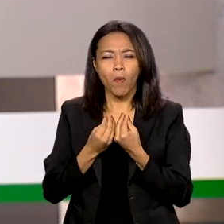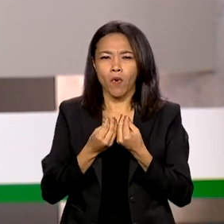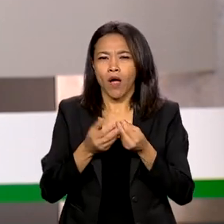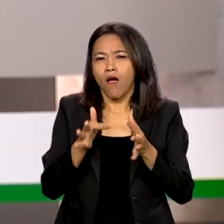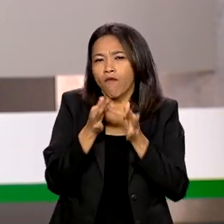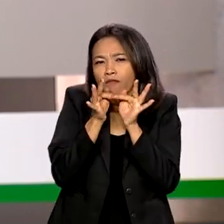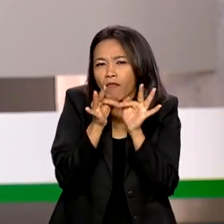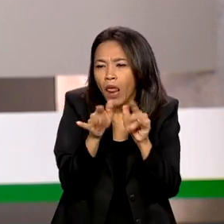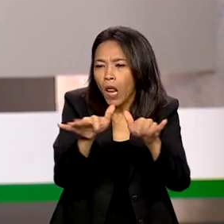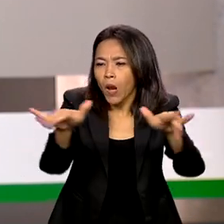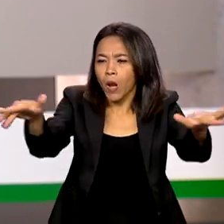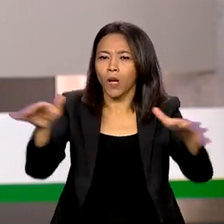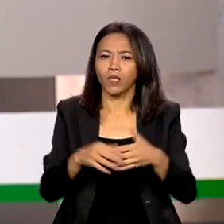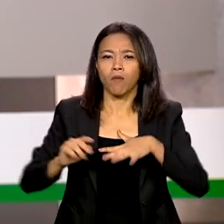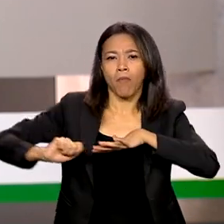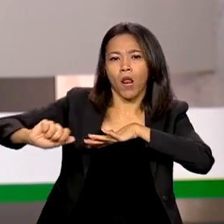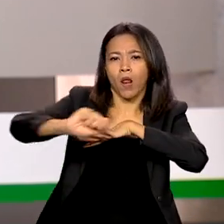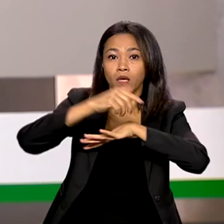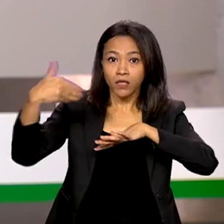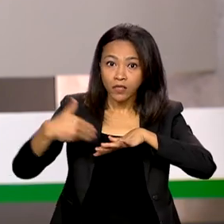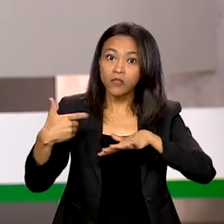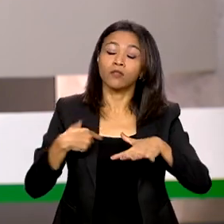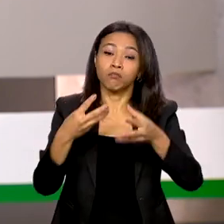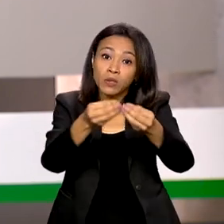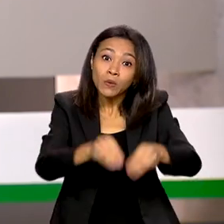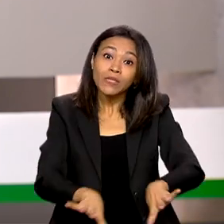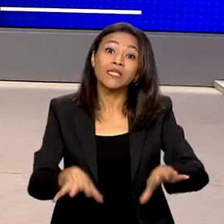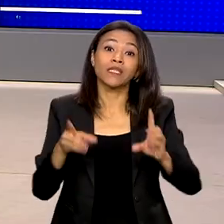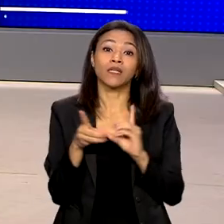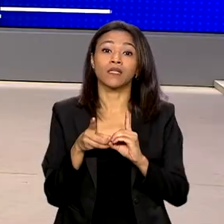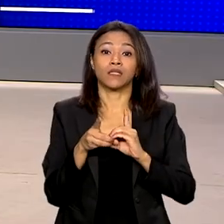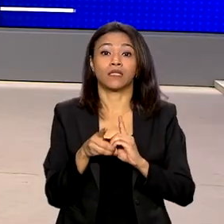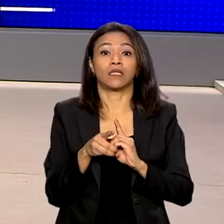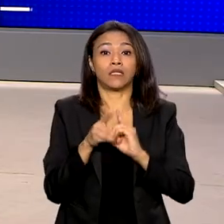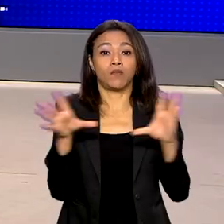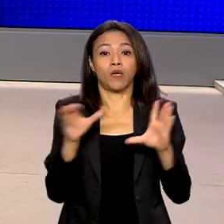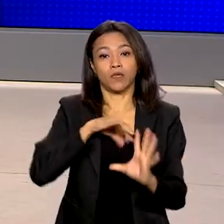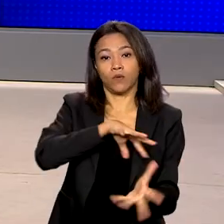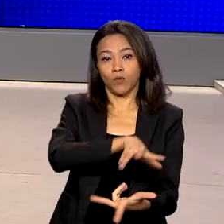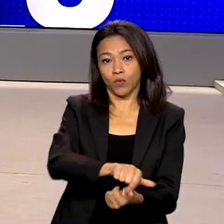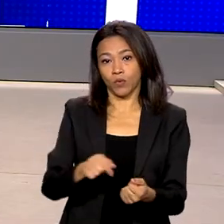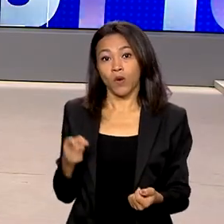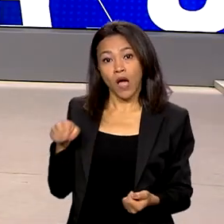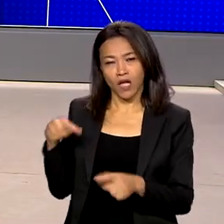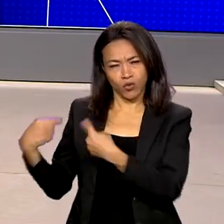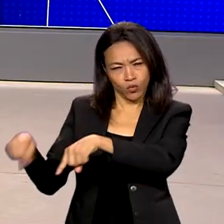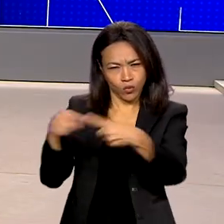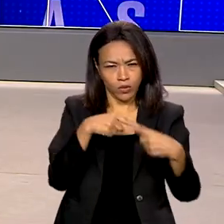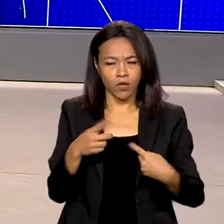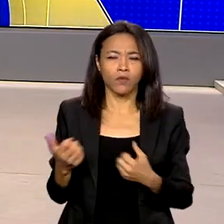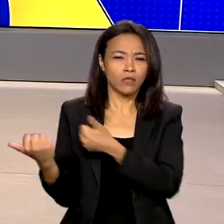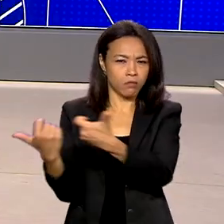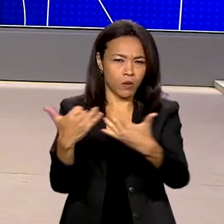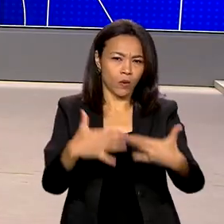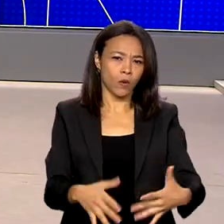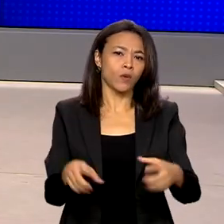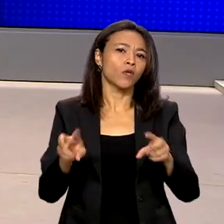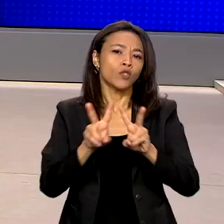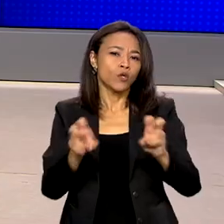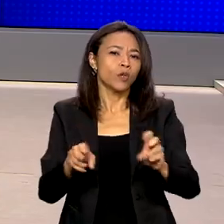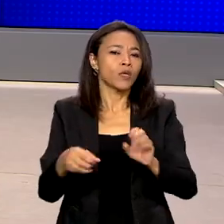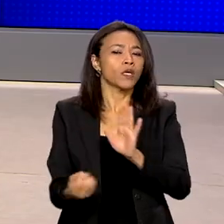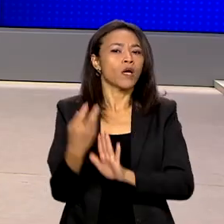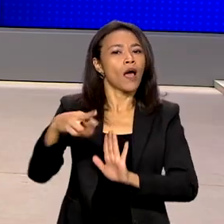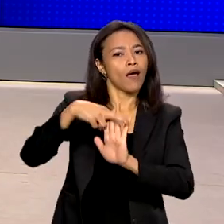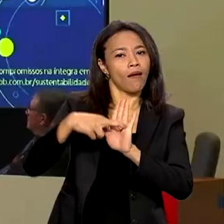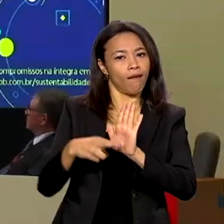desinformação podem ameaçar as democracias no mundo. O debate também reforçou a importância da regulação das redes